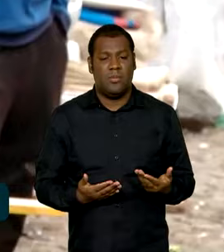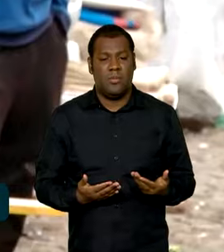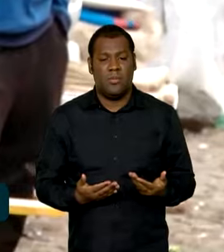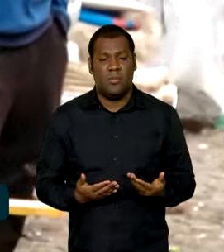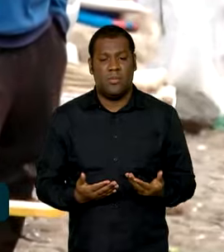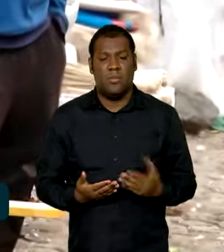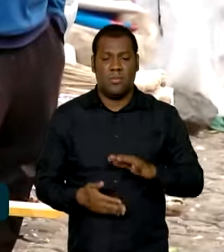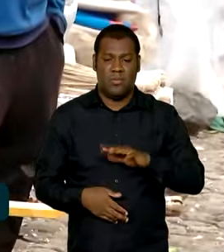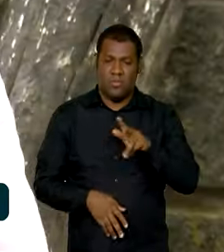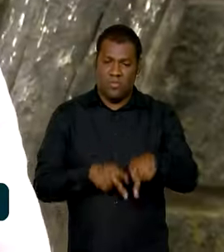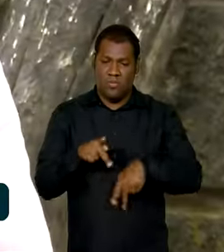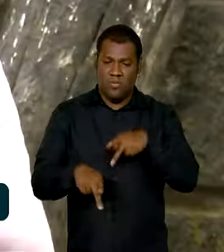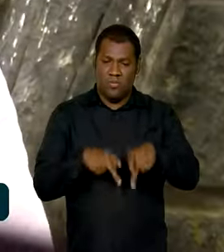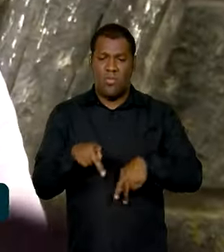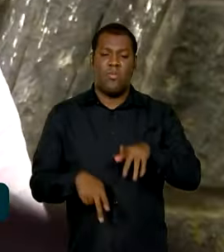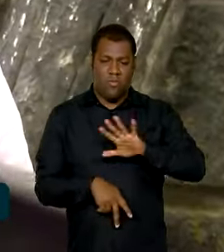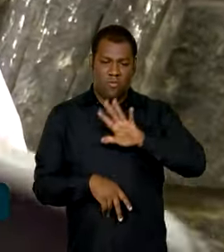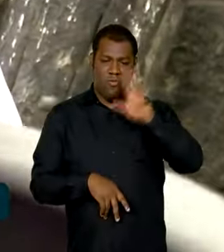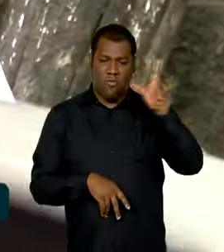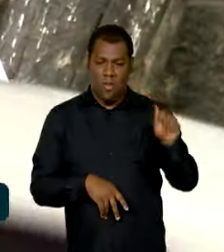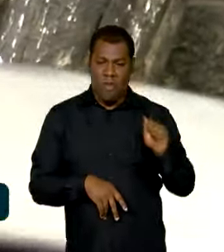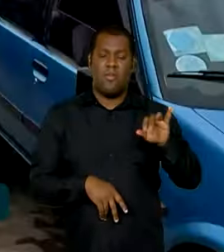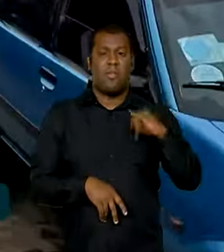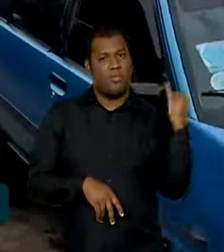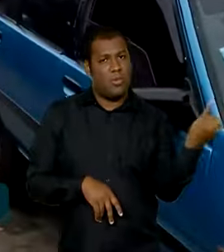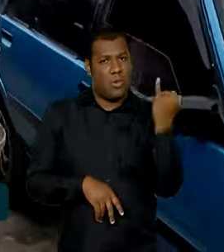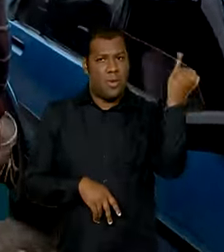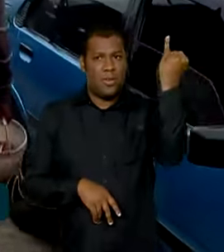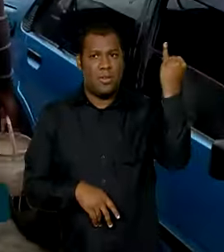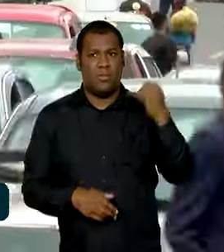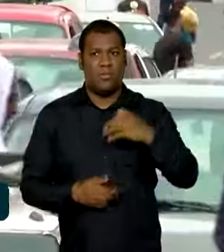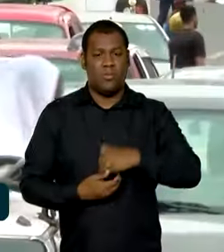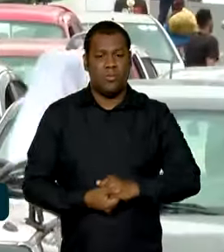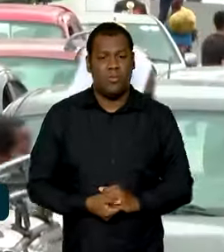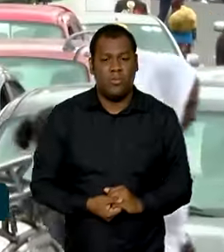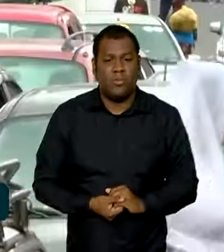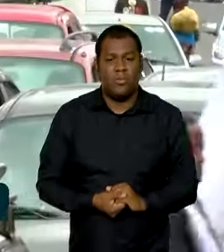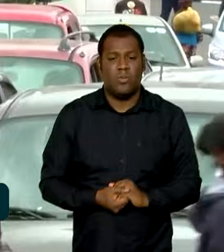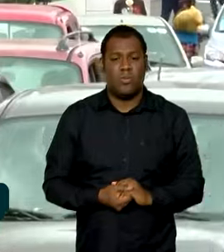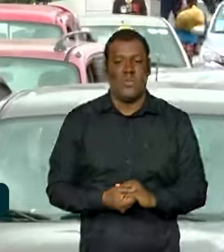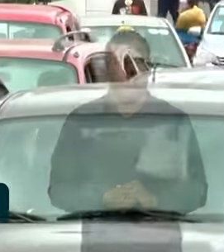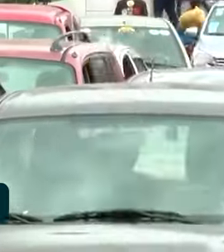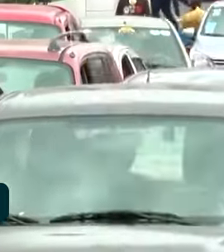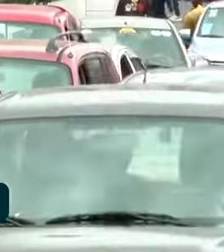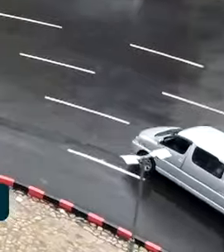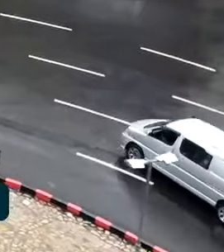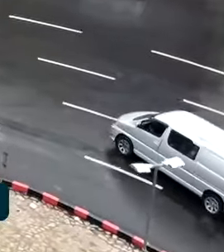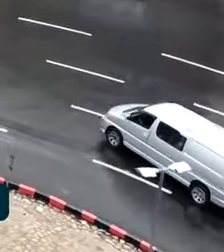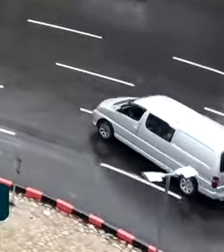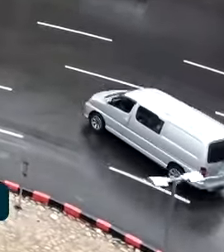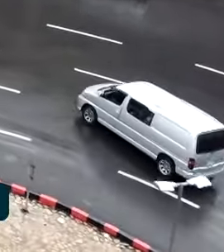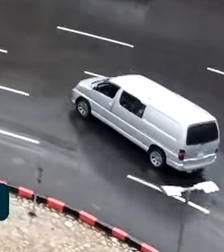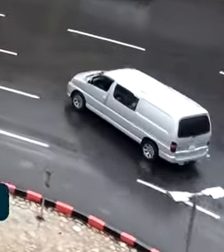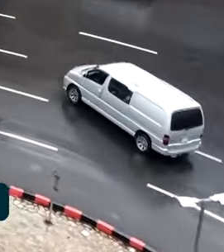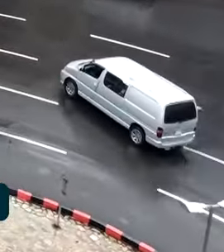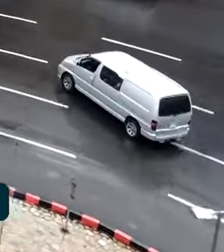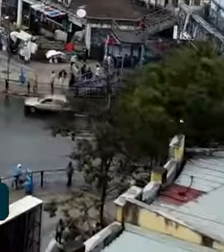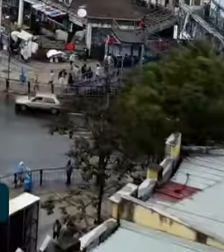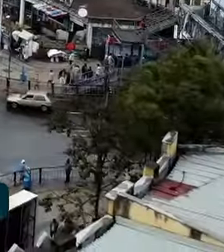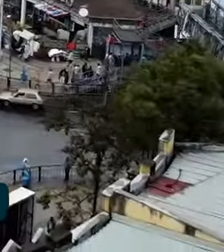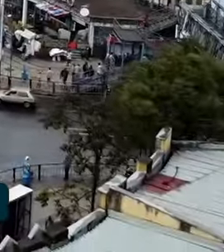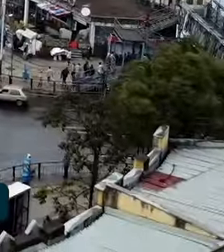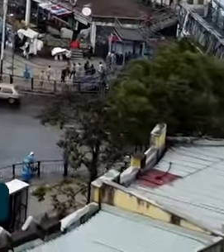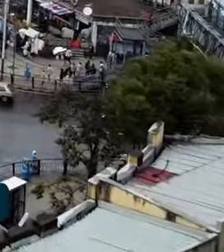votos importante. E a terceira organismos internacionais, ou seja, a